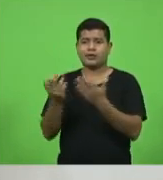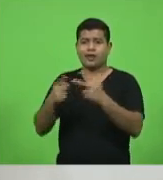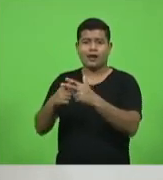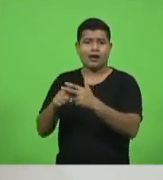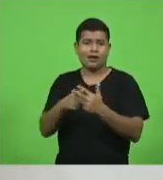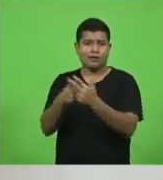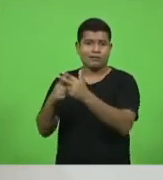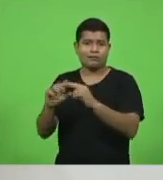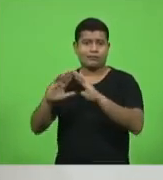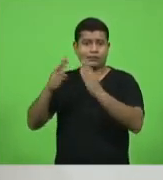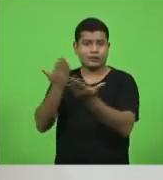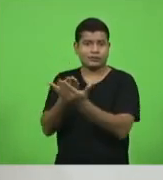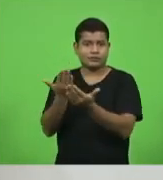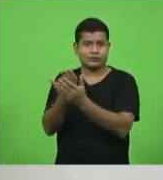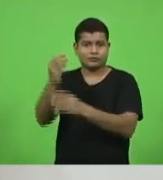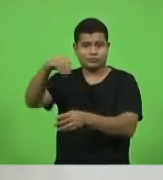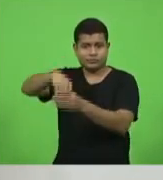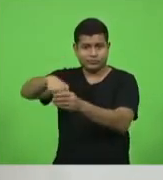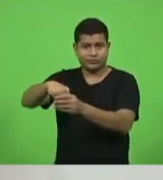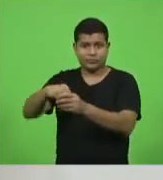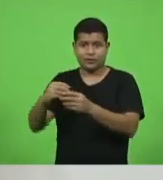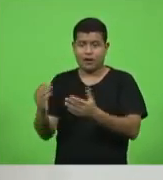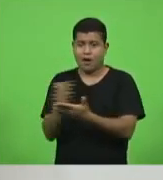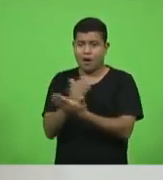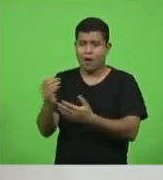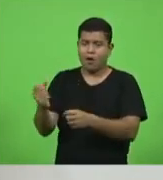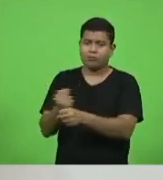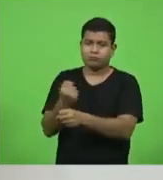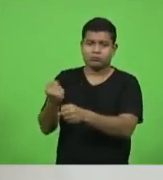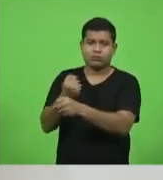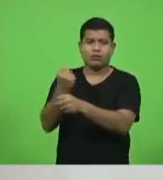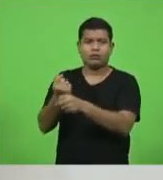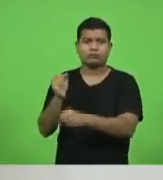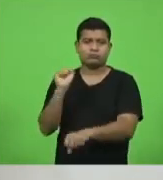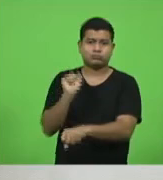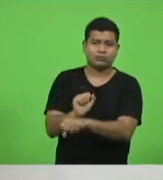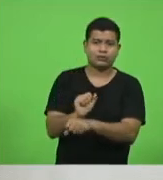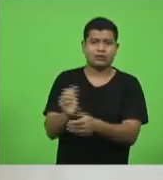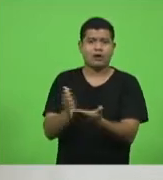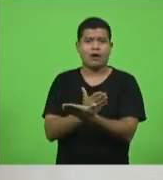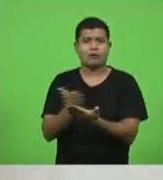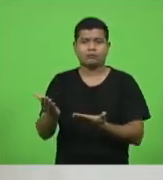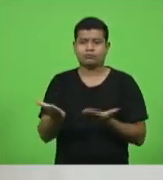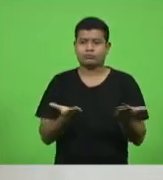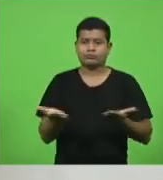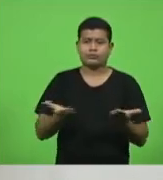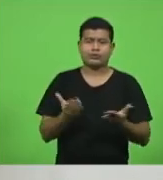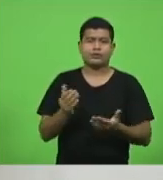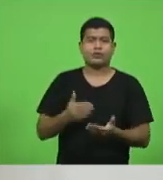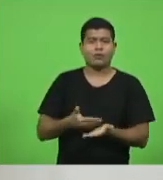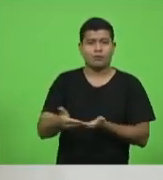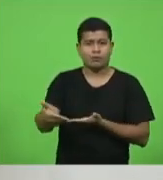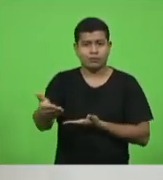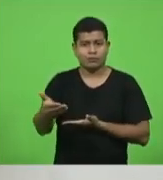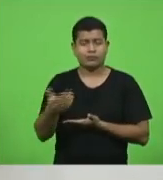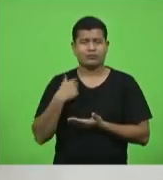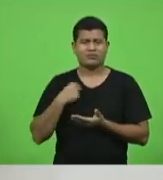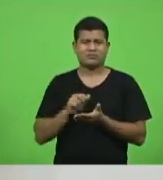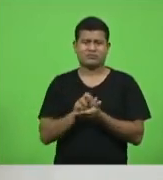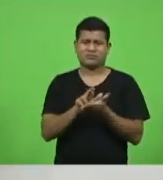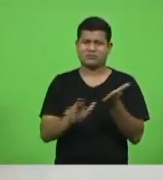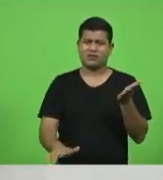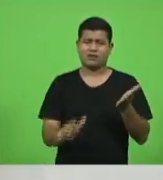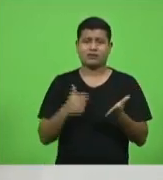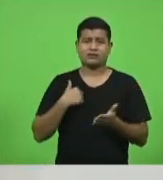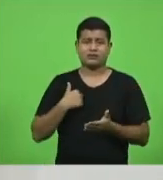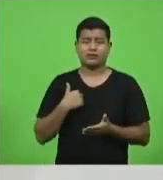Reformas, ampliações, obras paradas, licitações iniciadas, enfim, uma série de coisas. Então, eu tomei